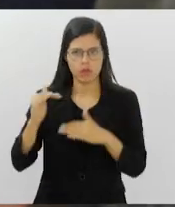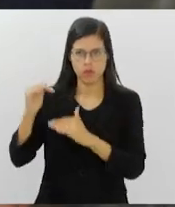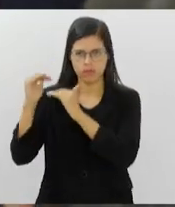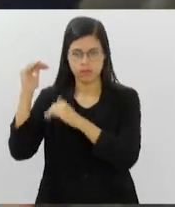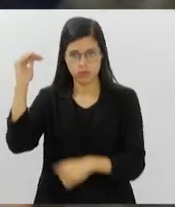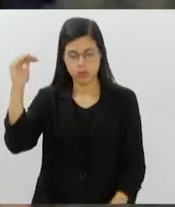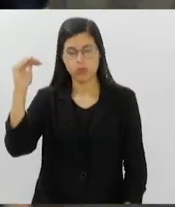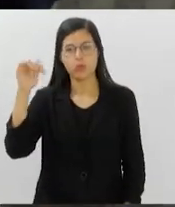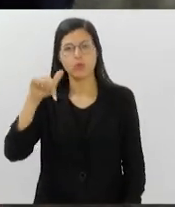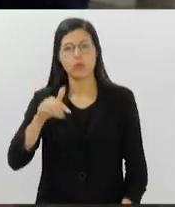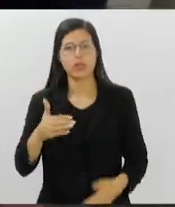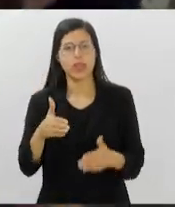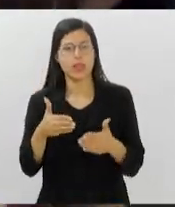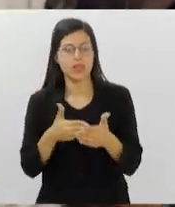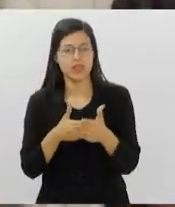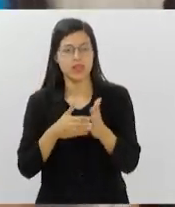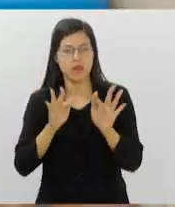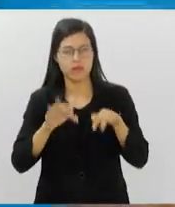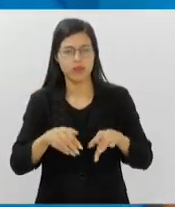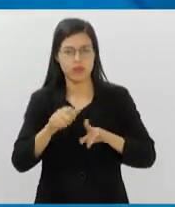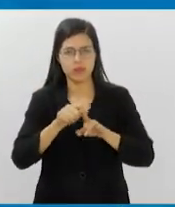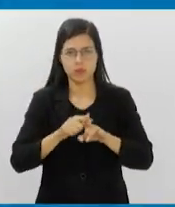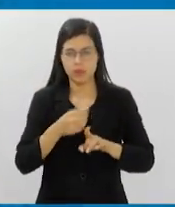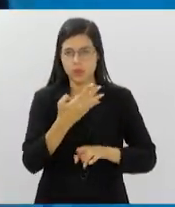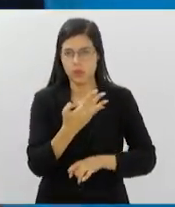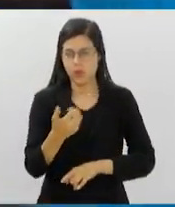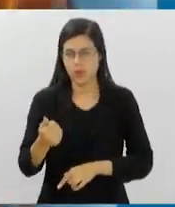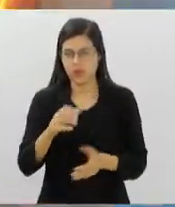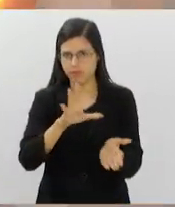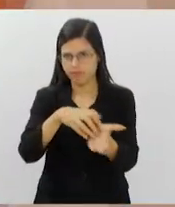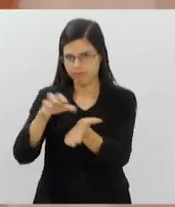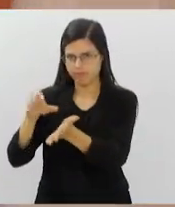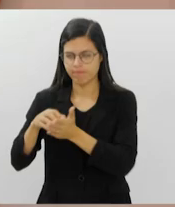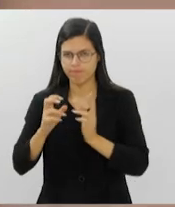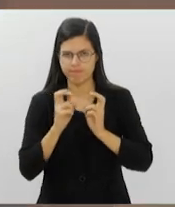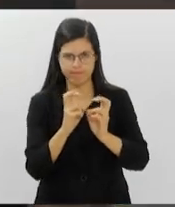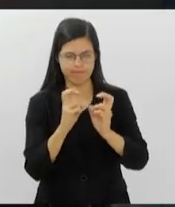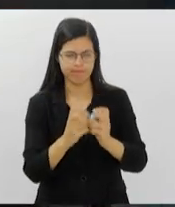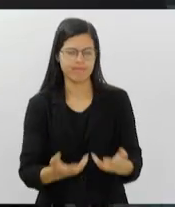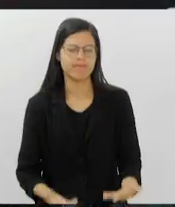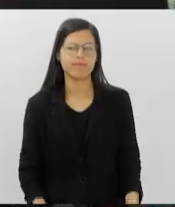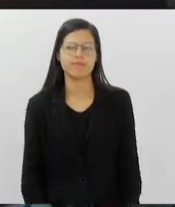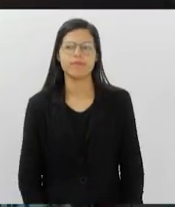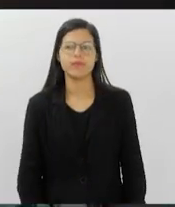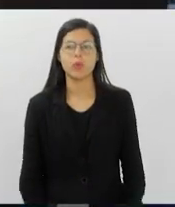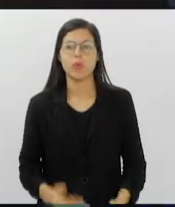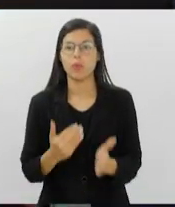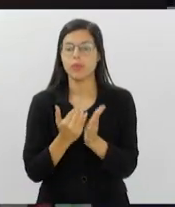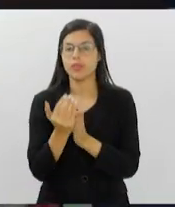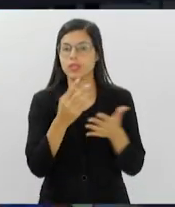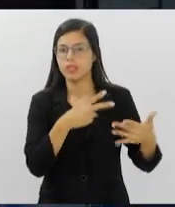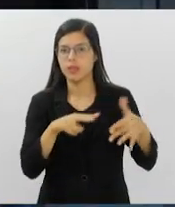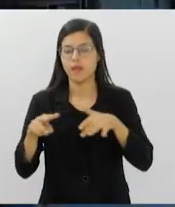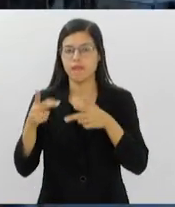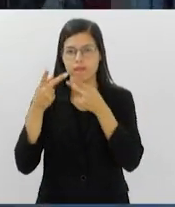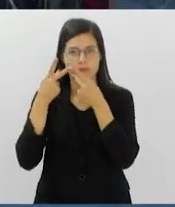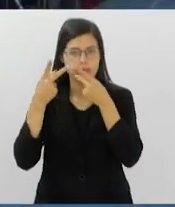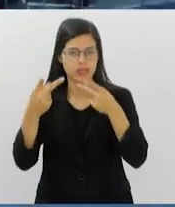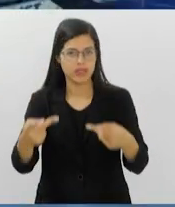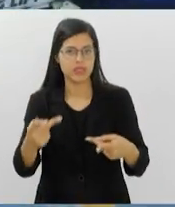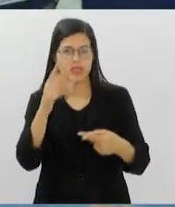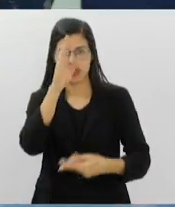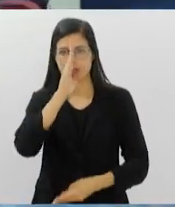fim do mês, nas 41 estações do sistema metroviário. Começaram esta semana as visitas monitoradas